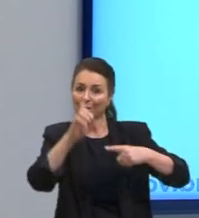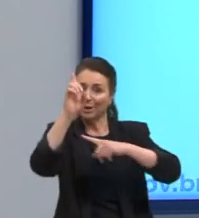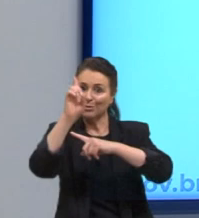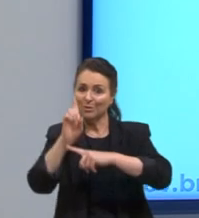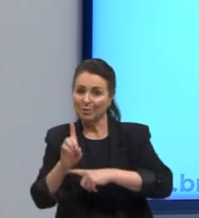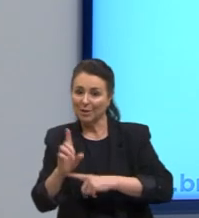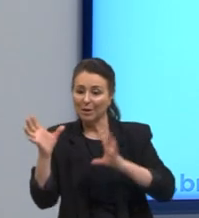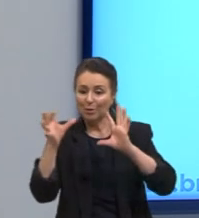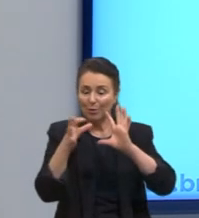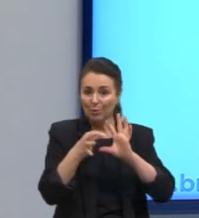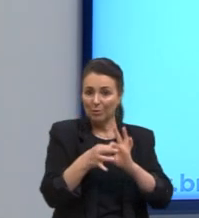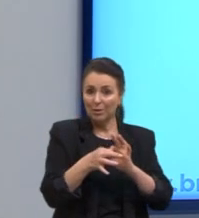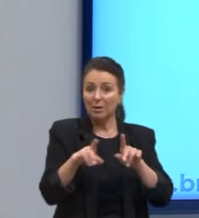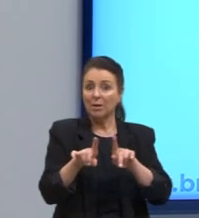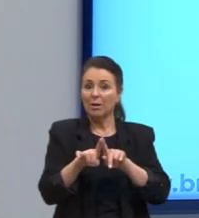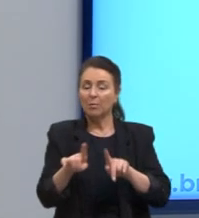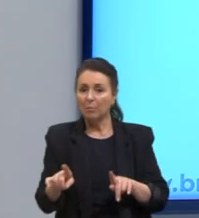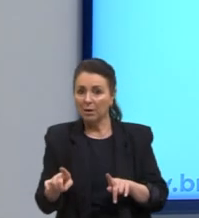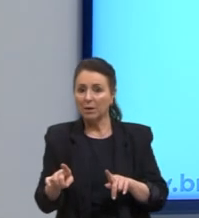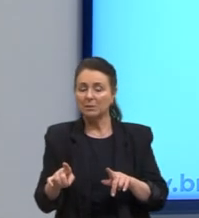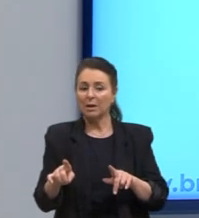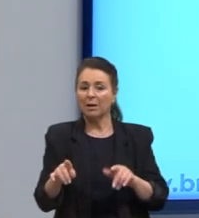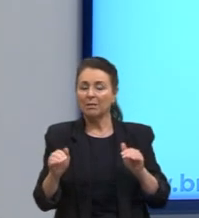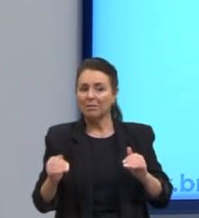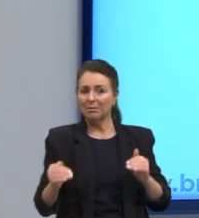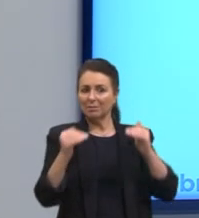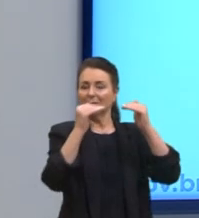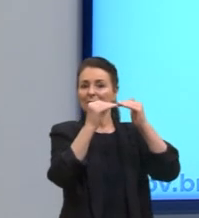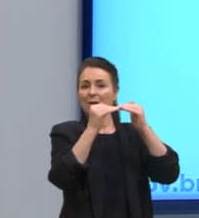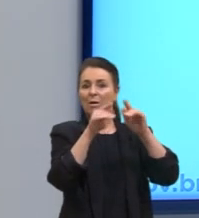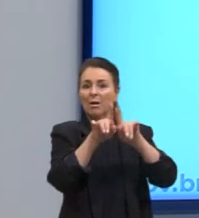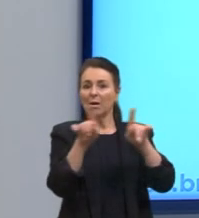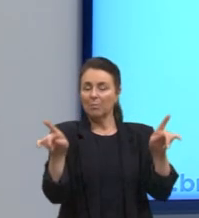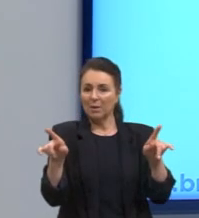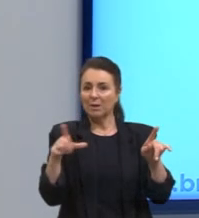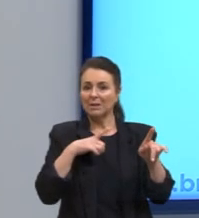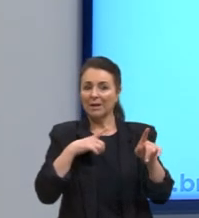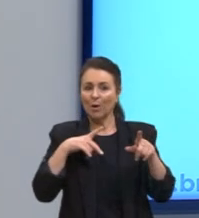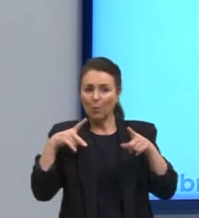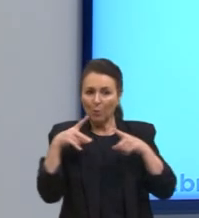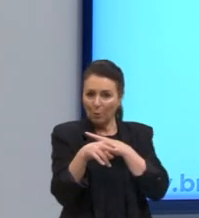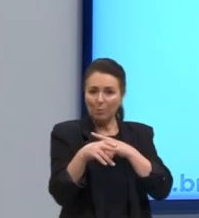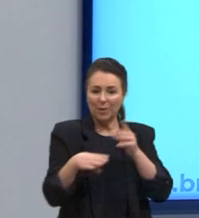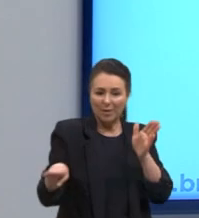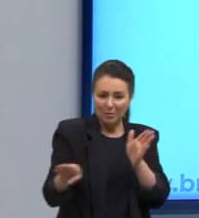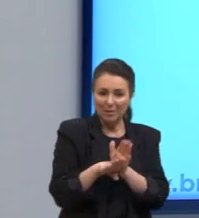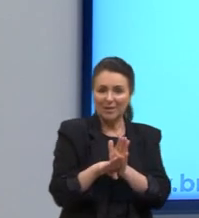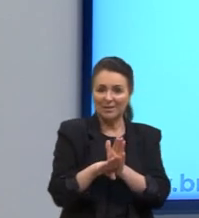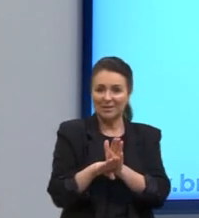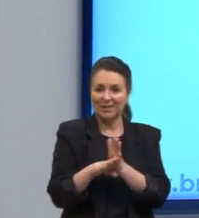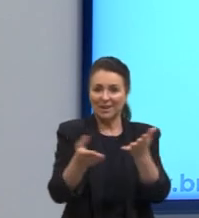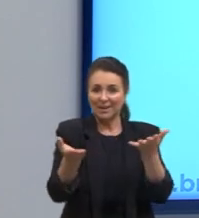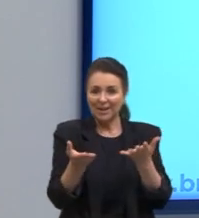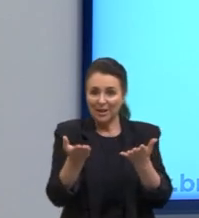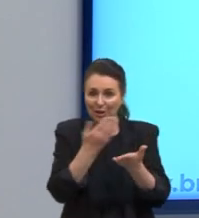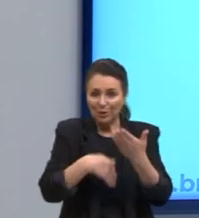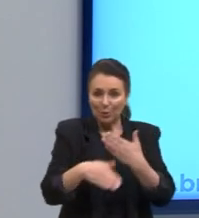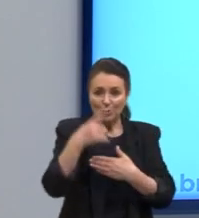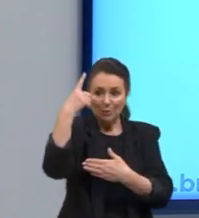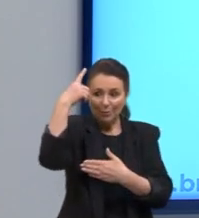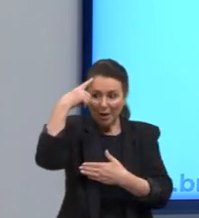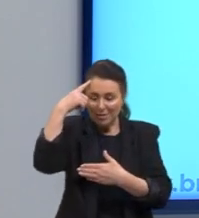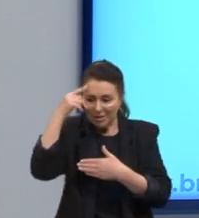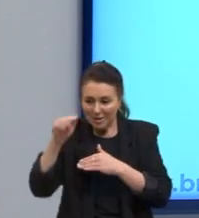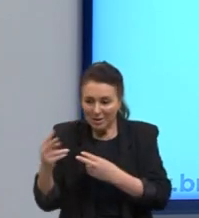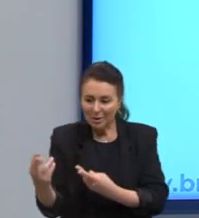unir, que ela tenta ter esse padrão, mas ela também quer romper barreiras. Ela quer que todo mundo pense igual, mas ela